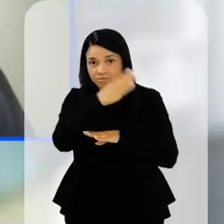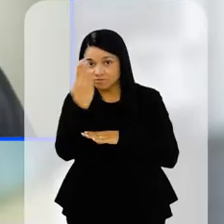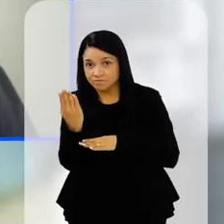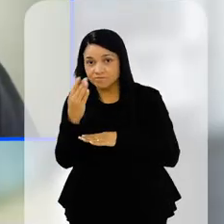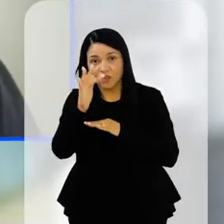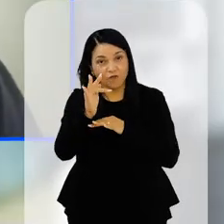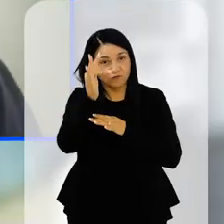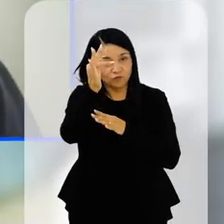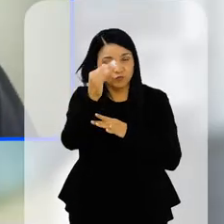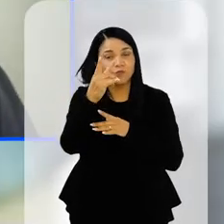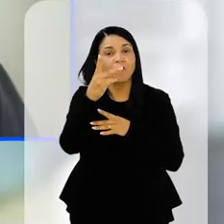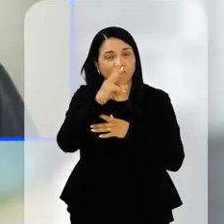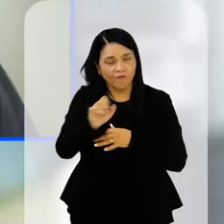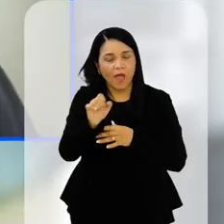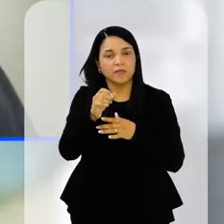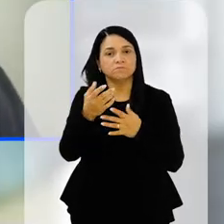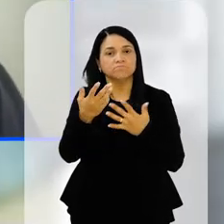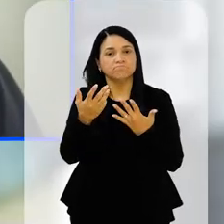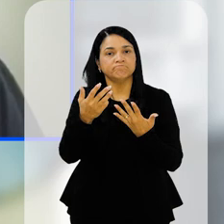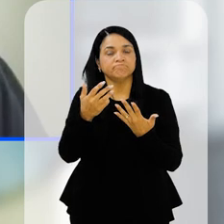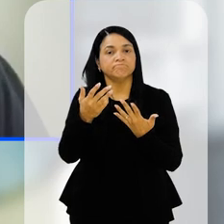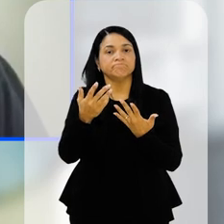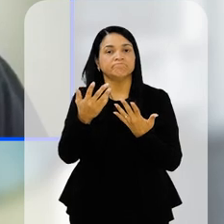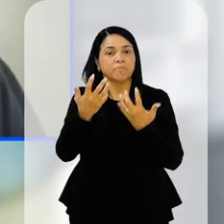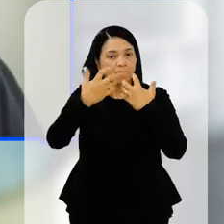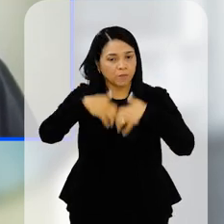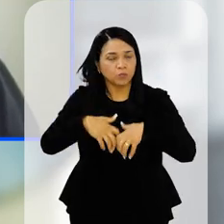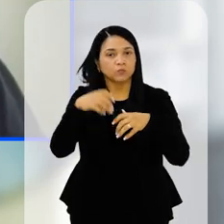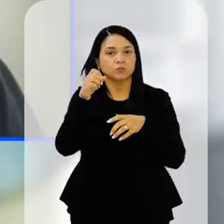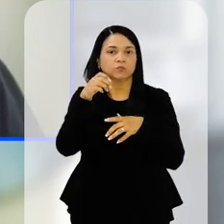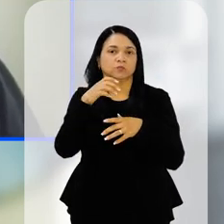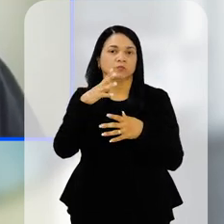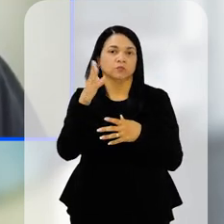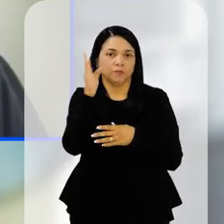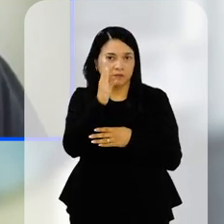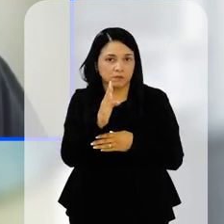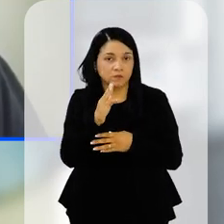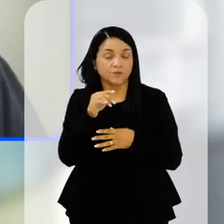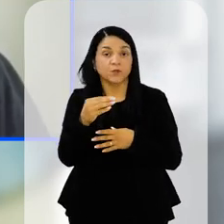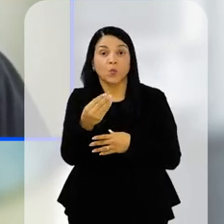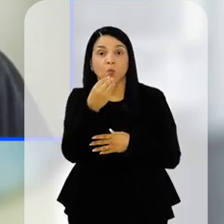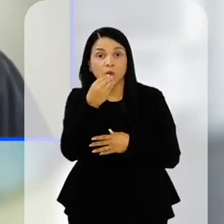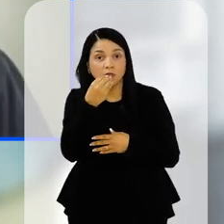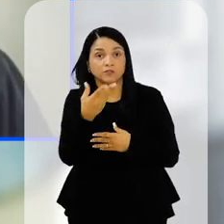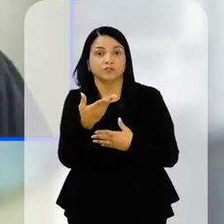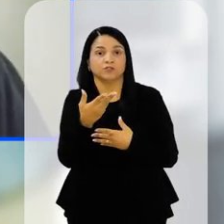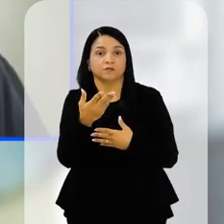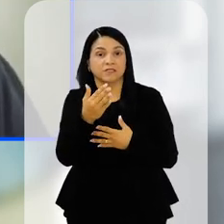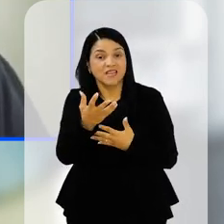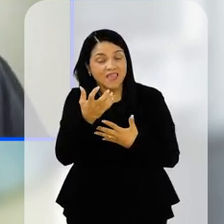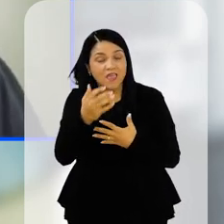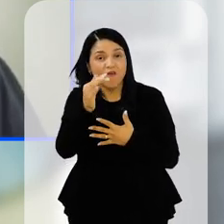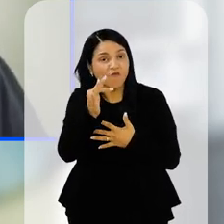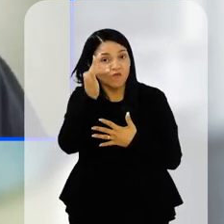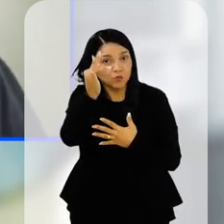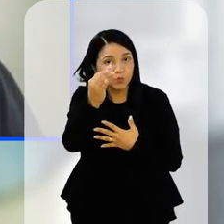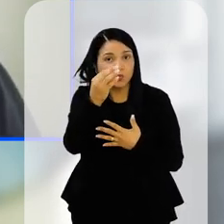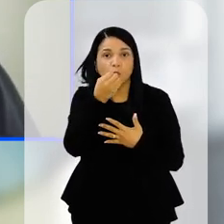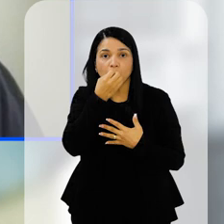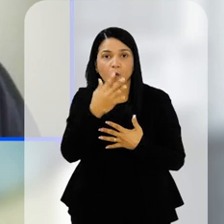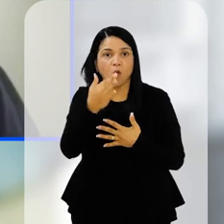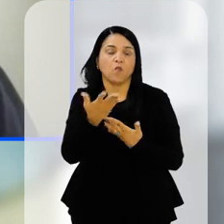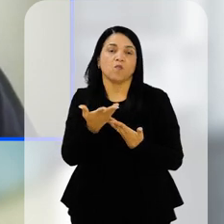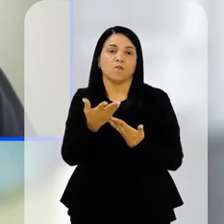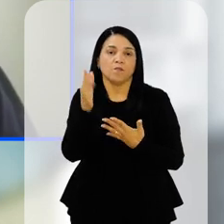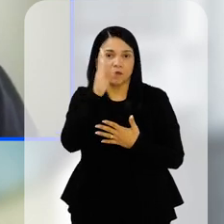futuro, que a gente precisa implementar no país todo, o lanche, e isso é fundamental, se a gente quer um futuro bacana para o Brasil, a